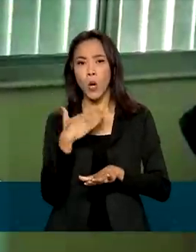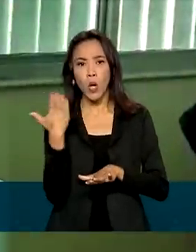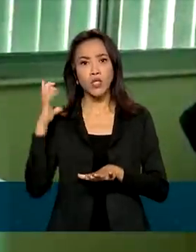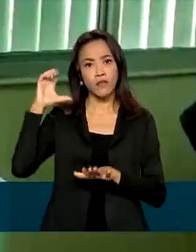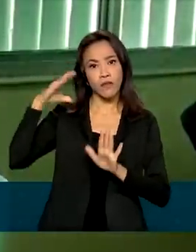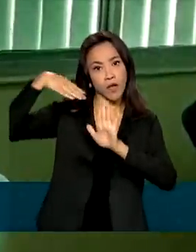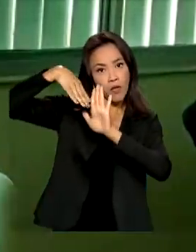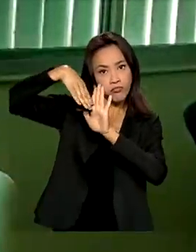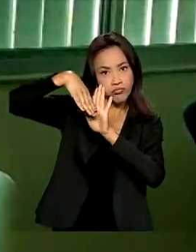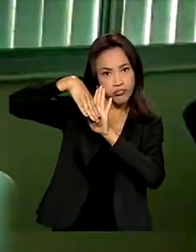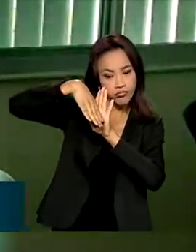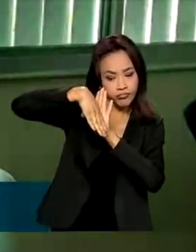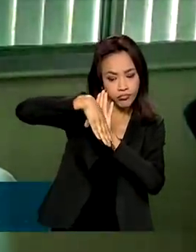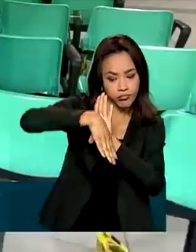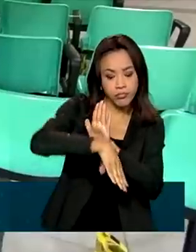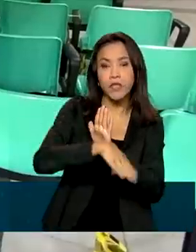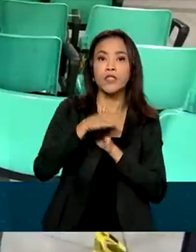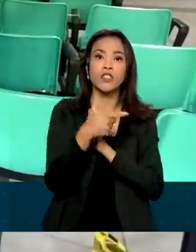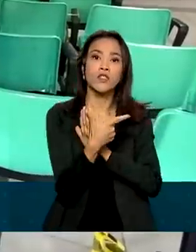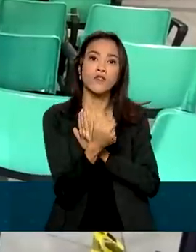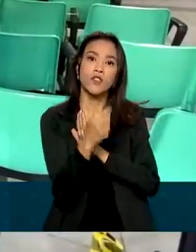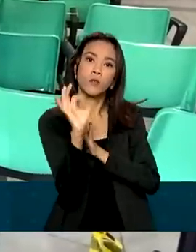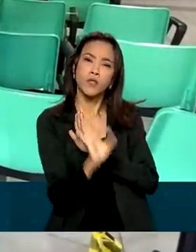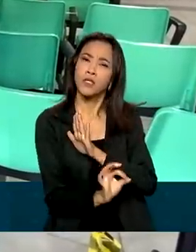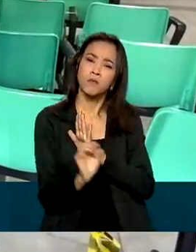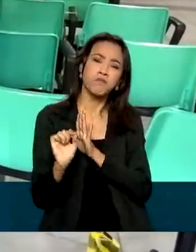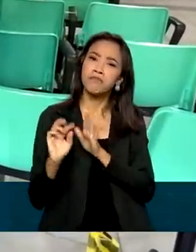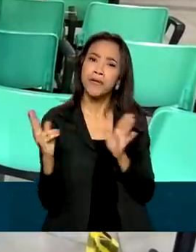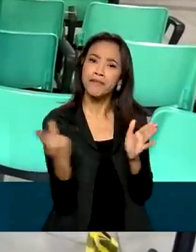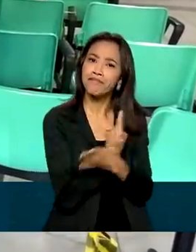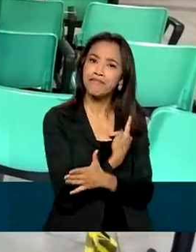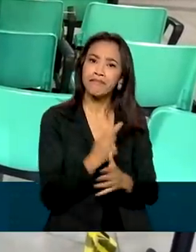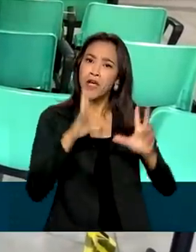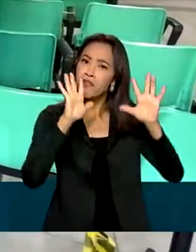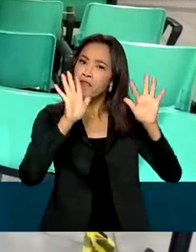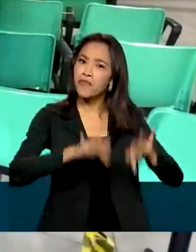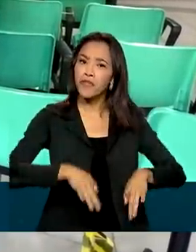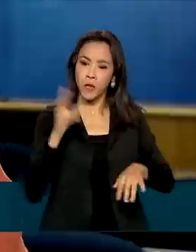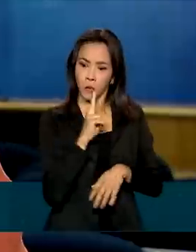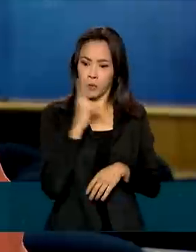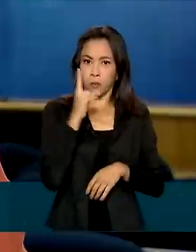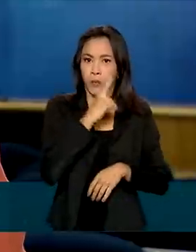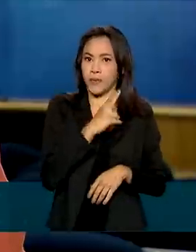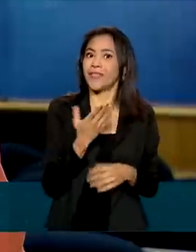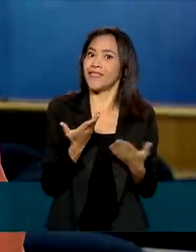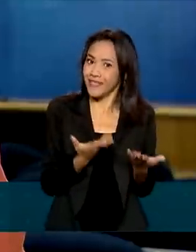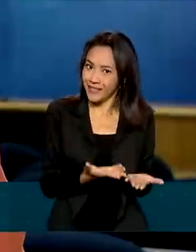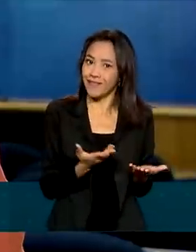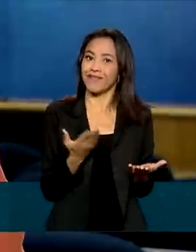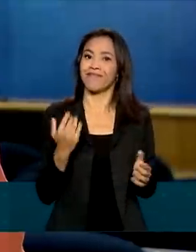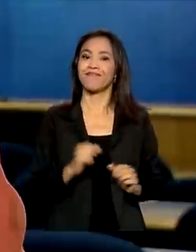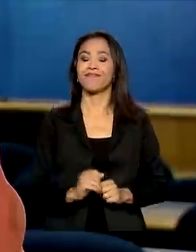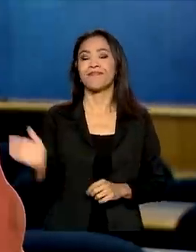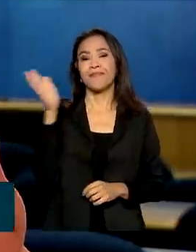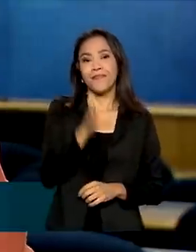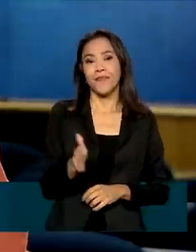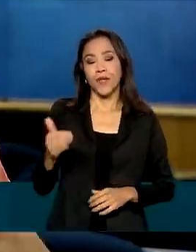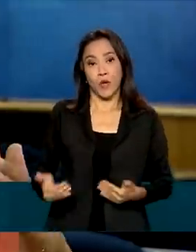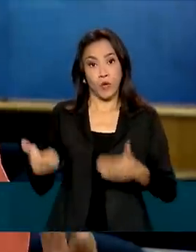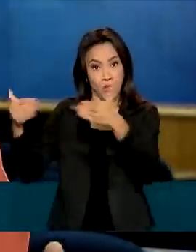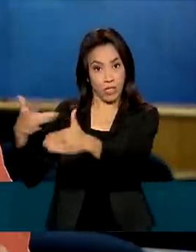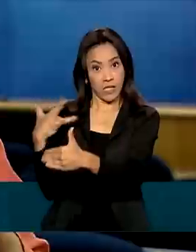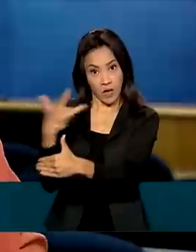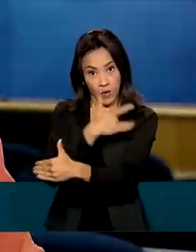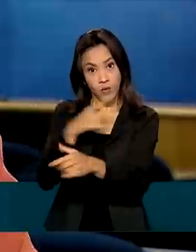curva de queda de 20%, um dos motivos para o fim da emergência nacional. O Ministério da Saúde destacou que